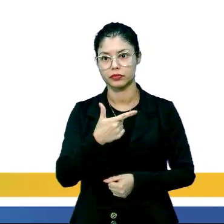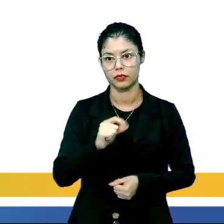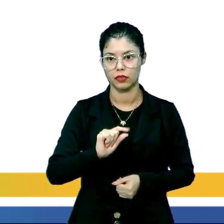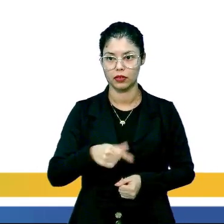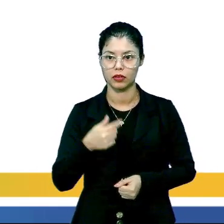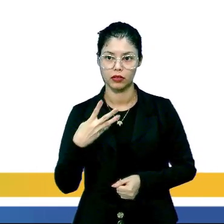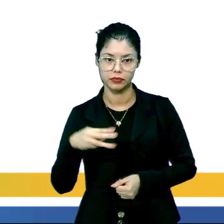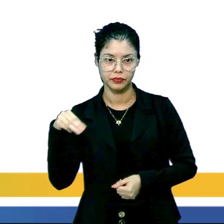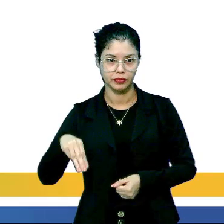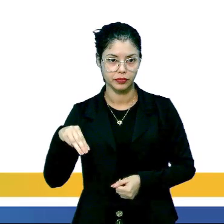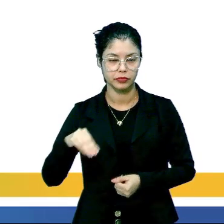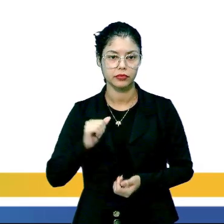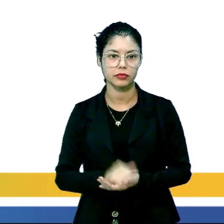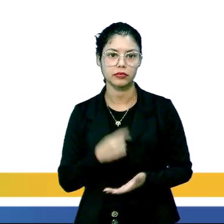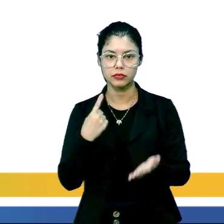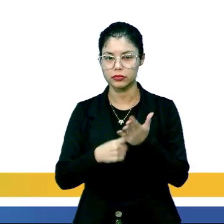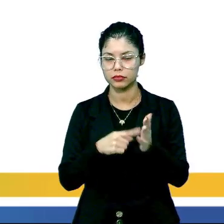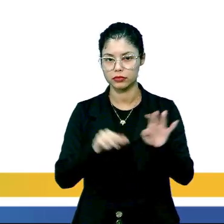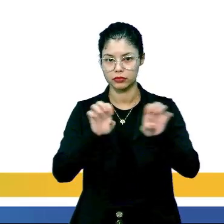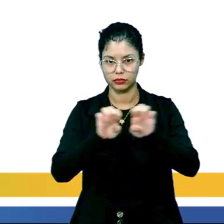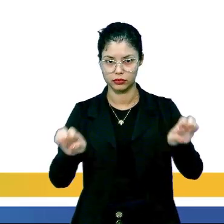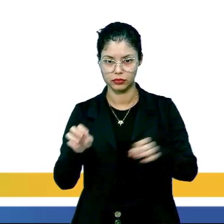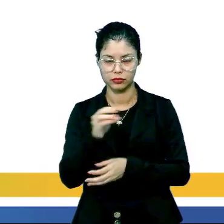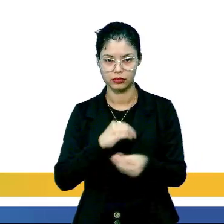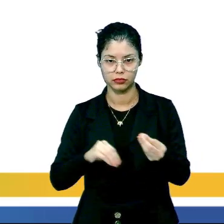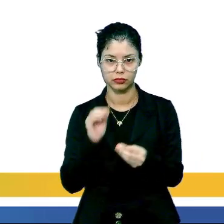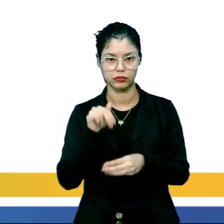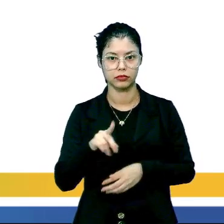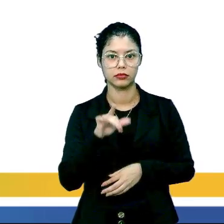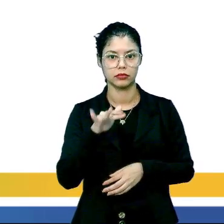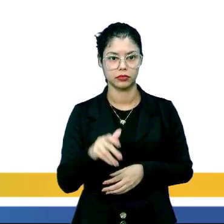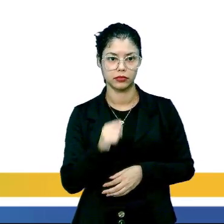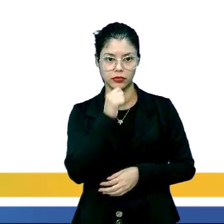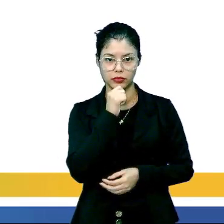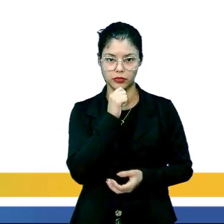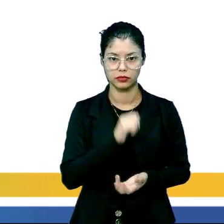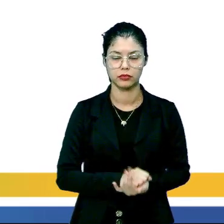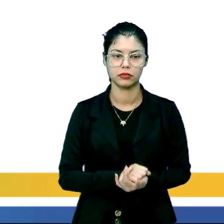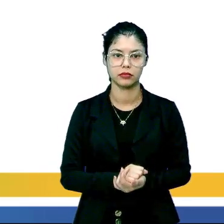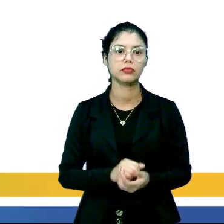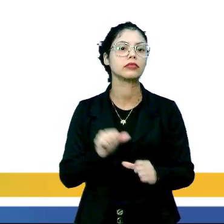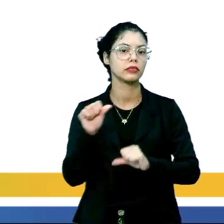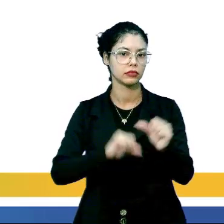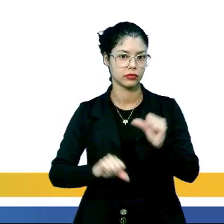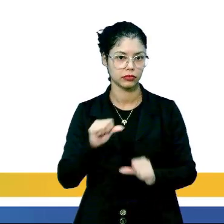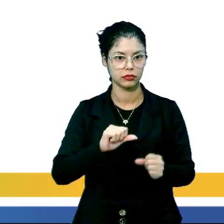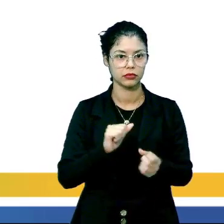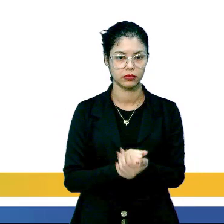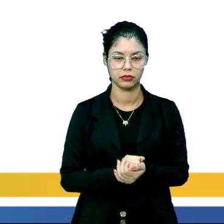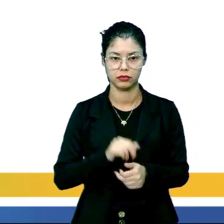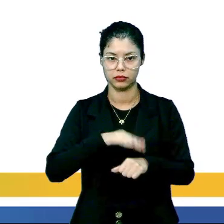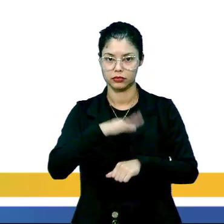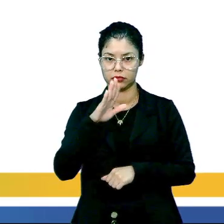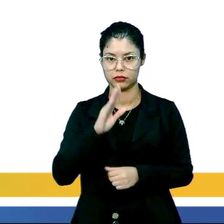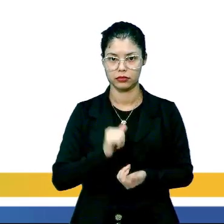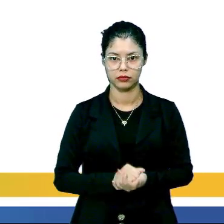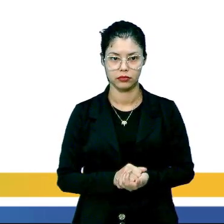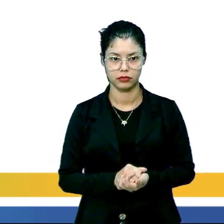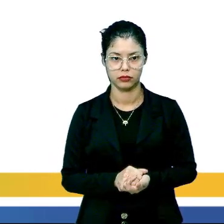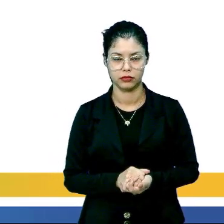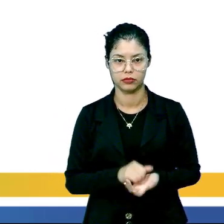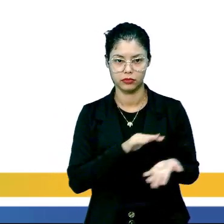,4 minutos. E de acordo com a equação da reação nuclear. Então, tem um carbono 11 se transformando ali em boro, mais um positron.